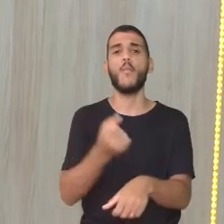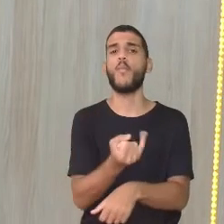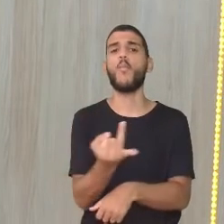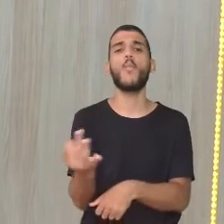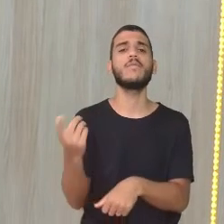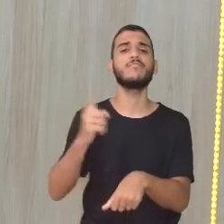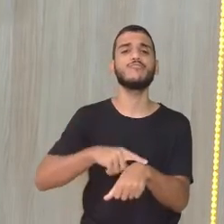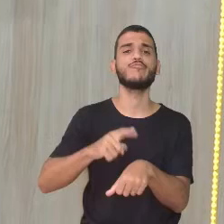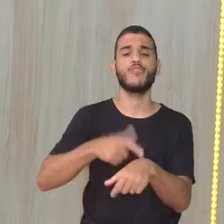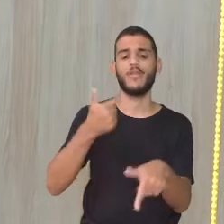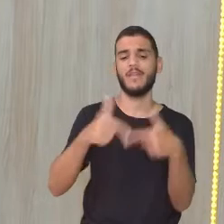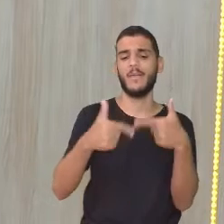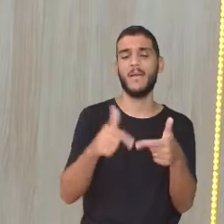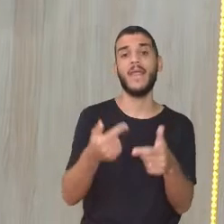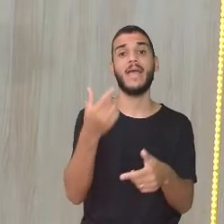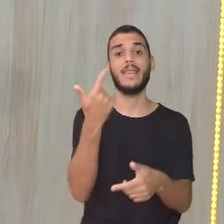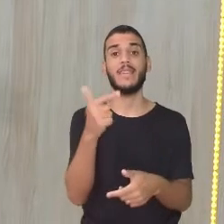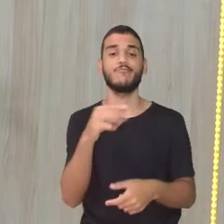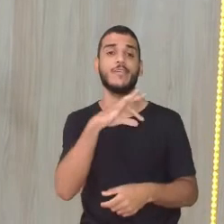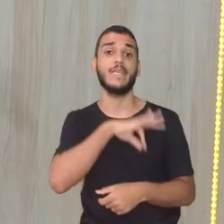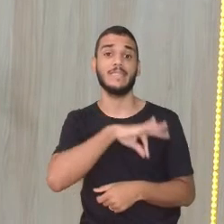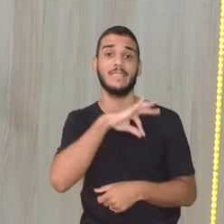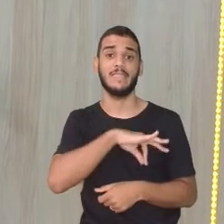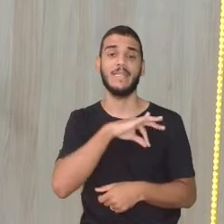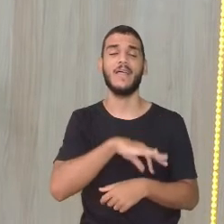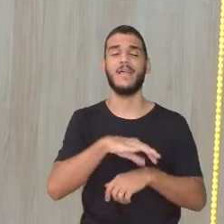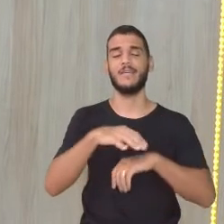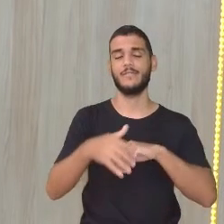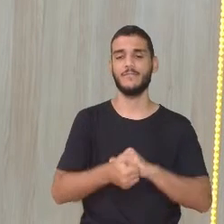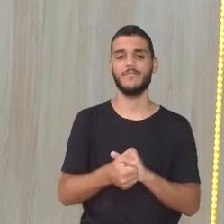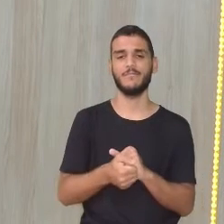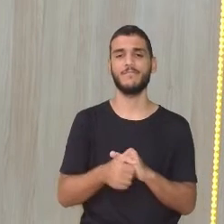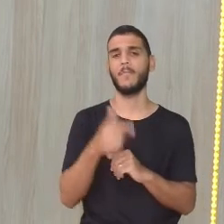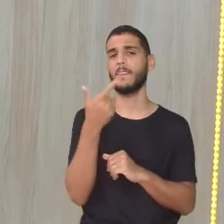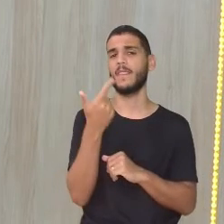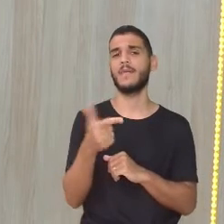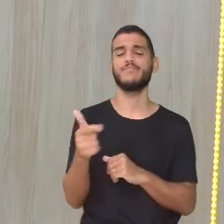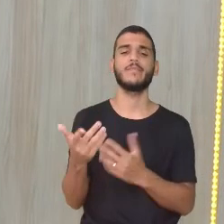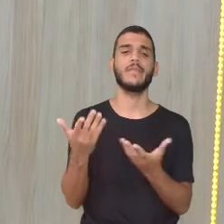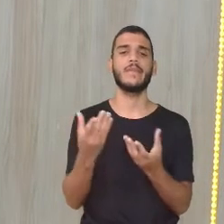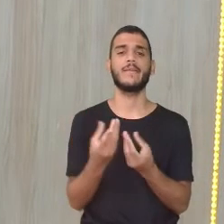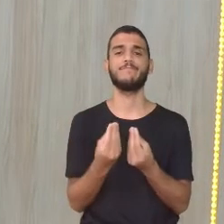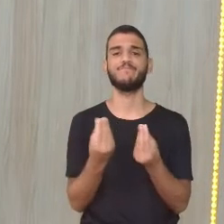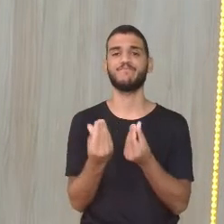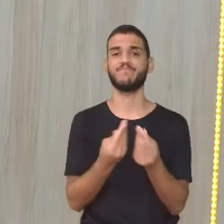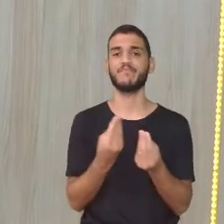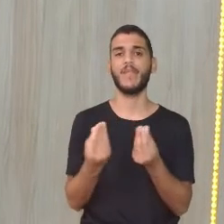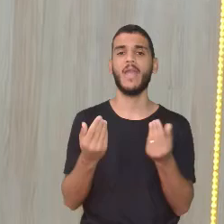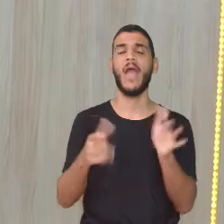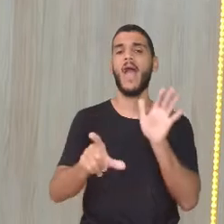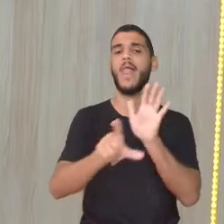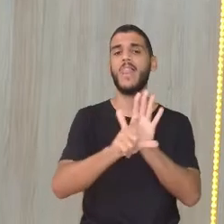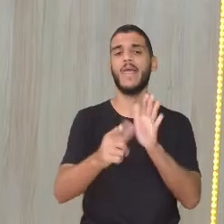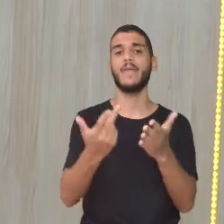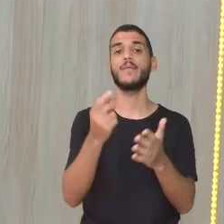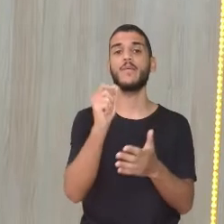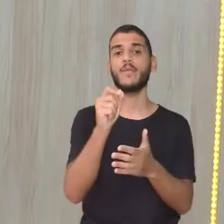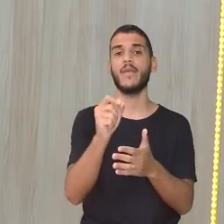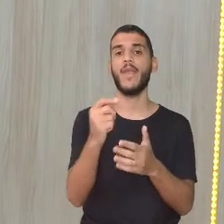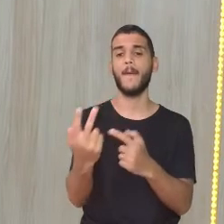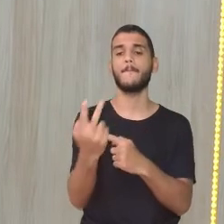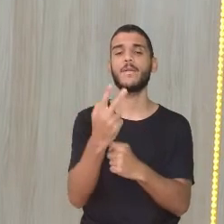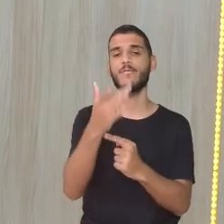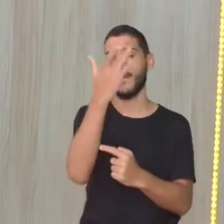diária, Não tinha salário. Não tinha salário, exatamente. Não tinha toda essa lei que protege o